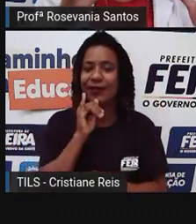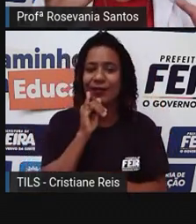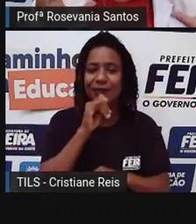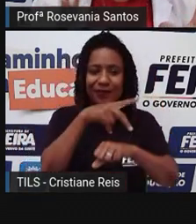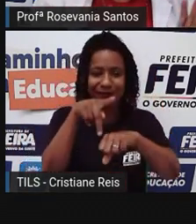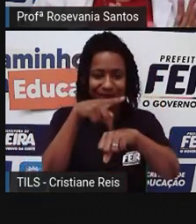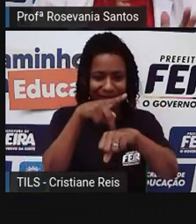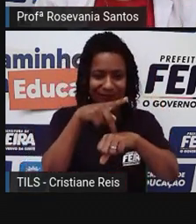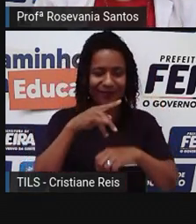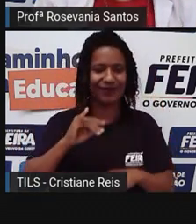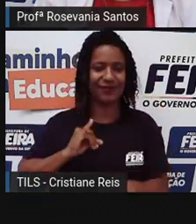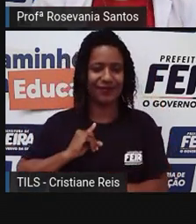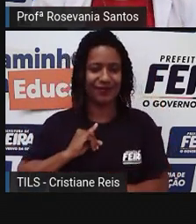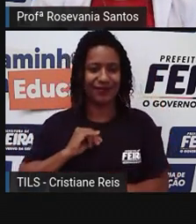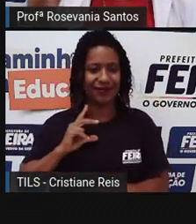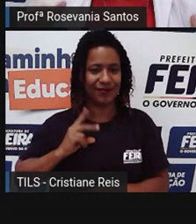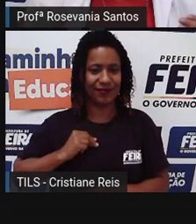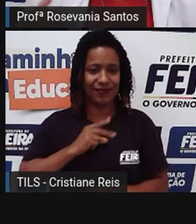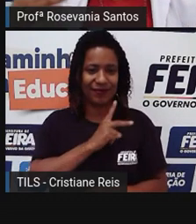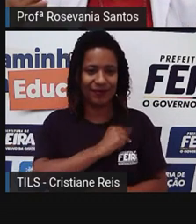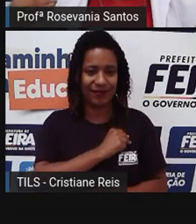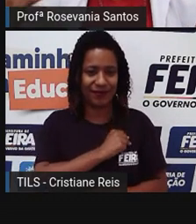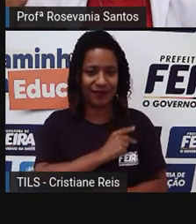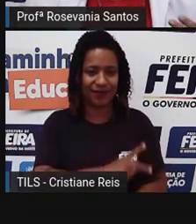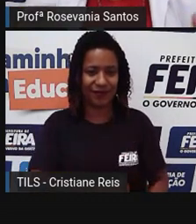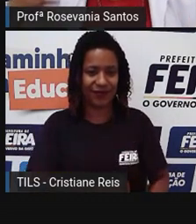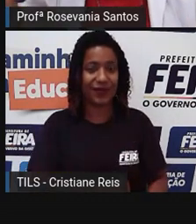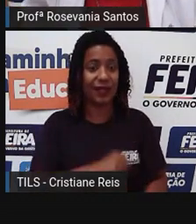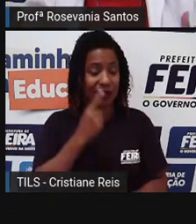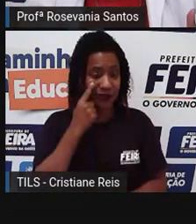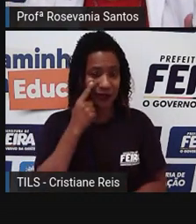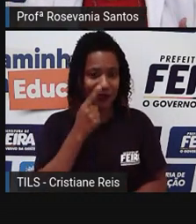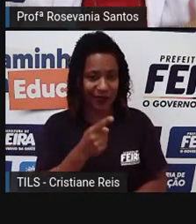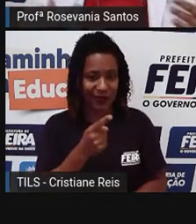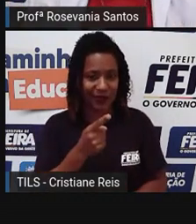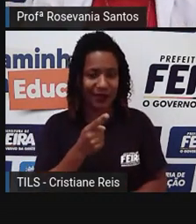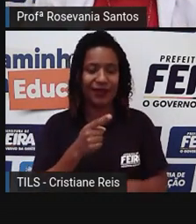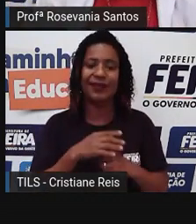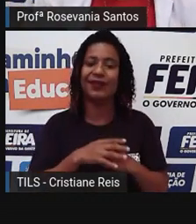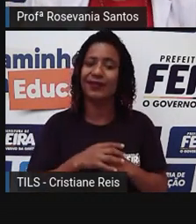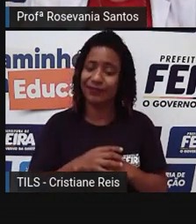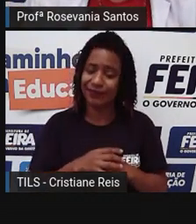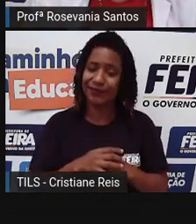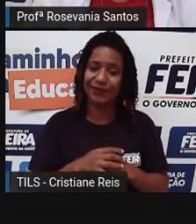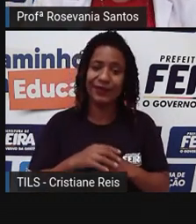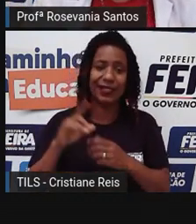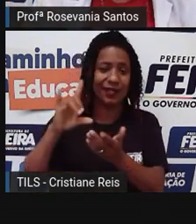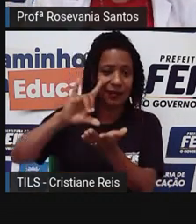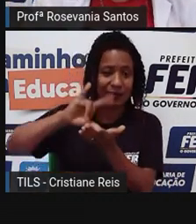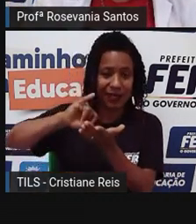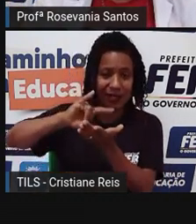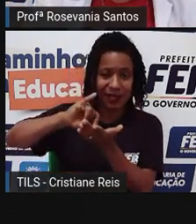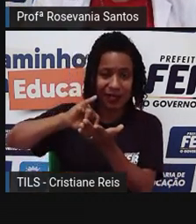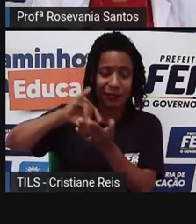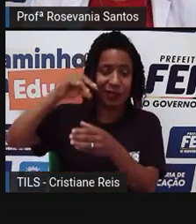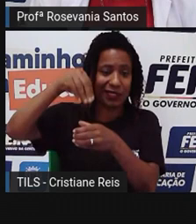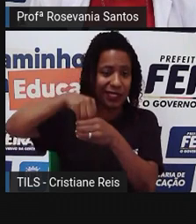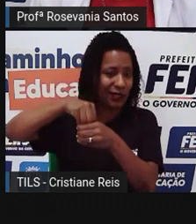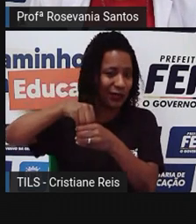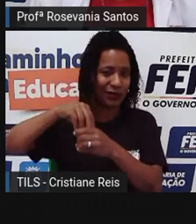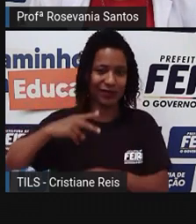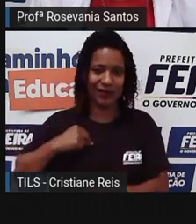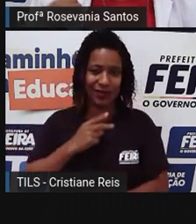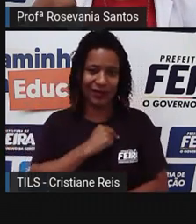toda voltada ali por parte do governo, a gente ainda vai perceber uma abertura para o mercado capitalista dentro da China. Então,